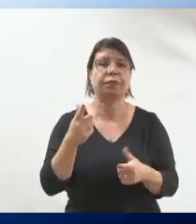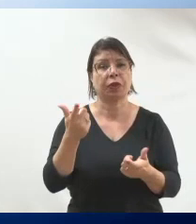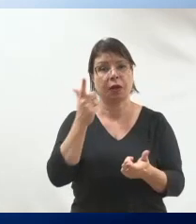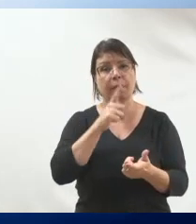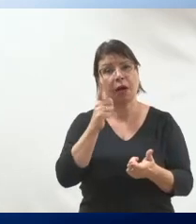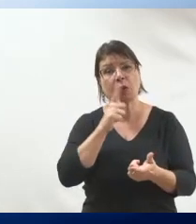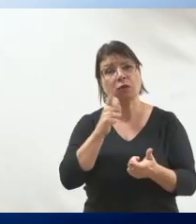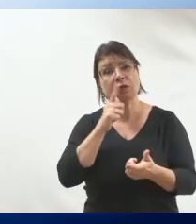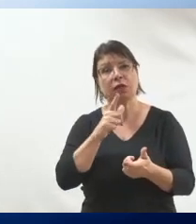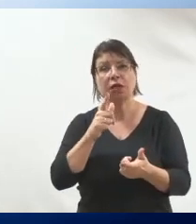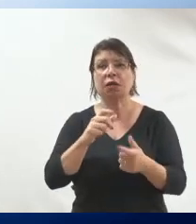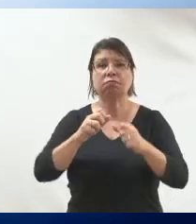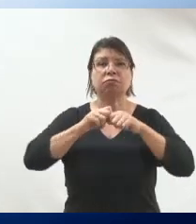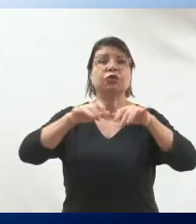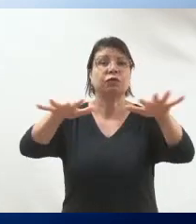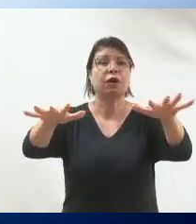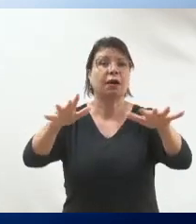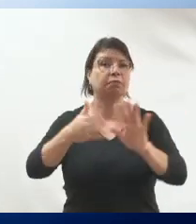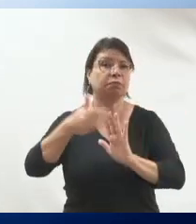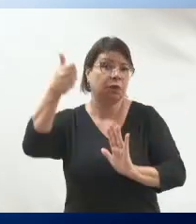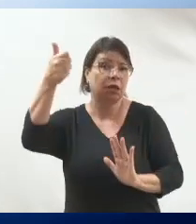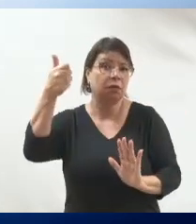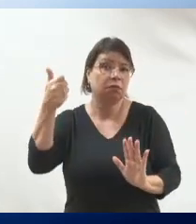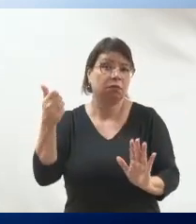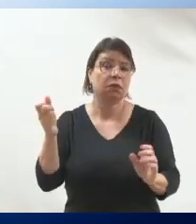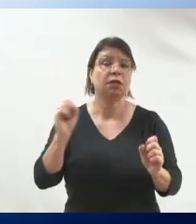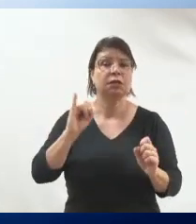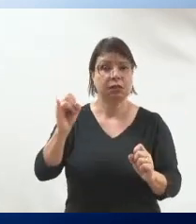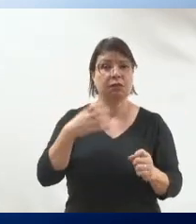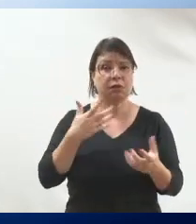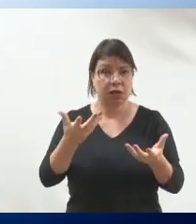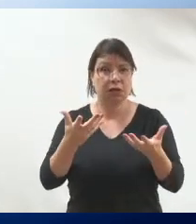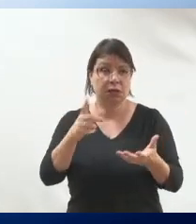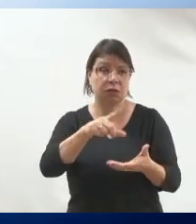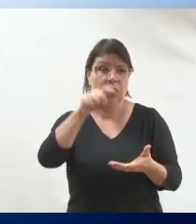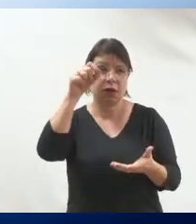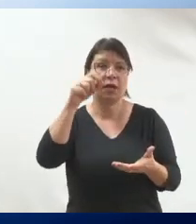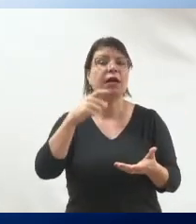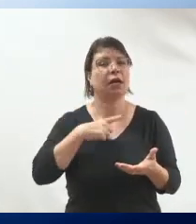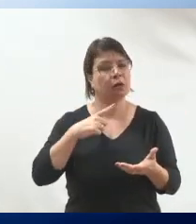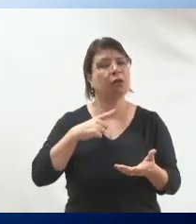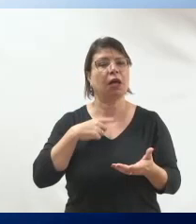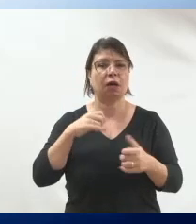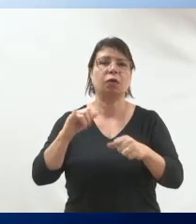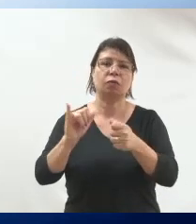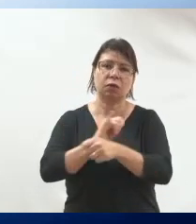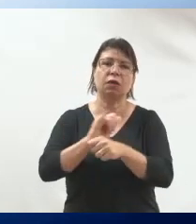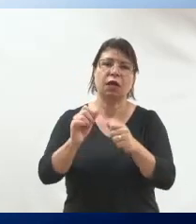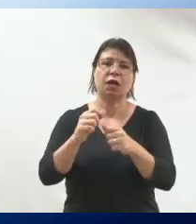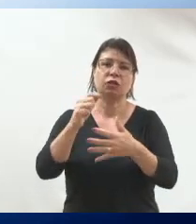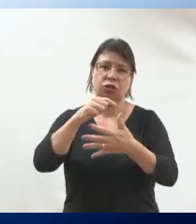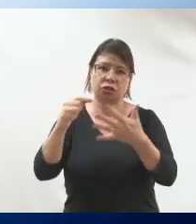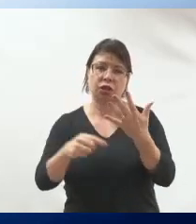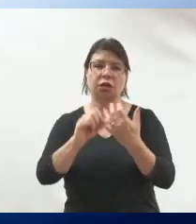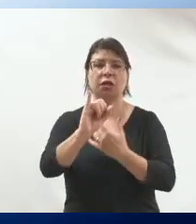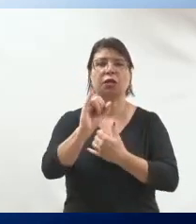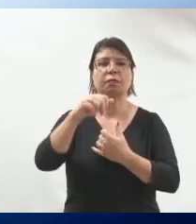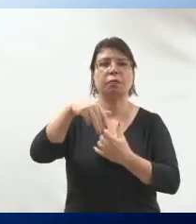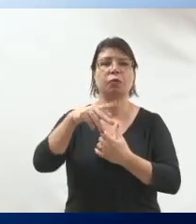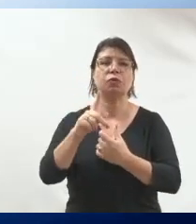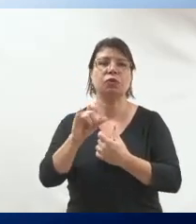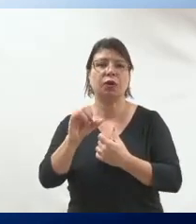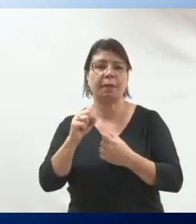mais pessoas com aquele seu conteúdo. Então, se você for fazer isso, eu tenho algumas dicas sobre o impulsionamento. você tem que ter